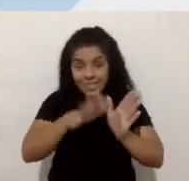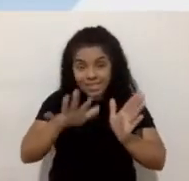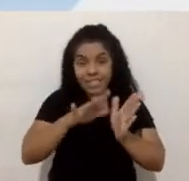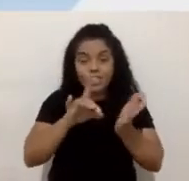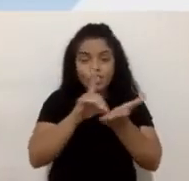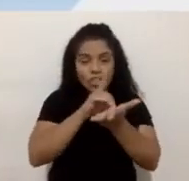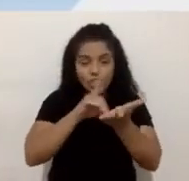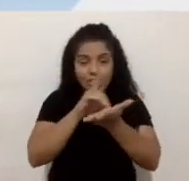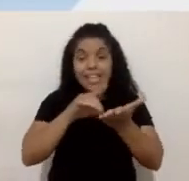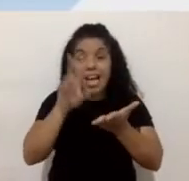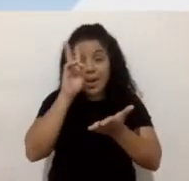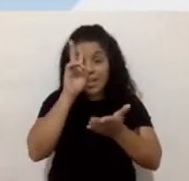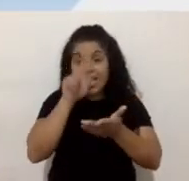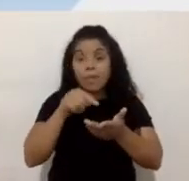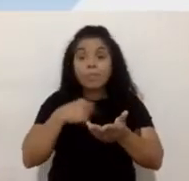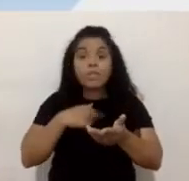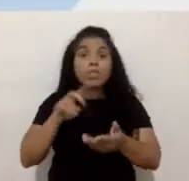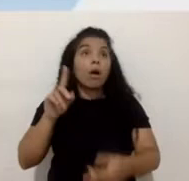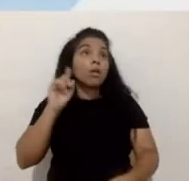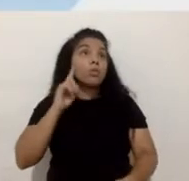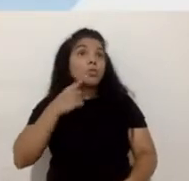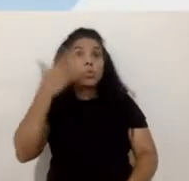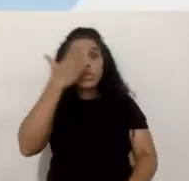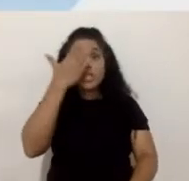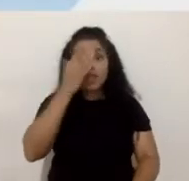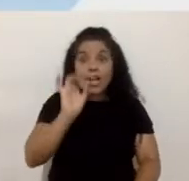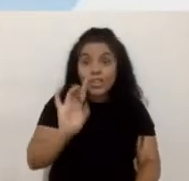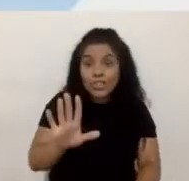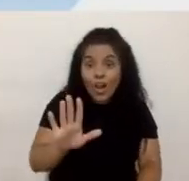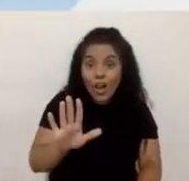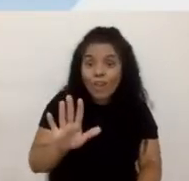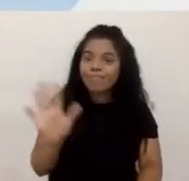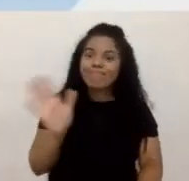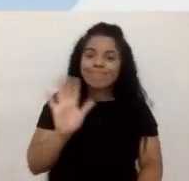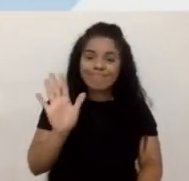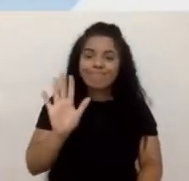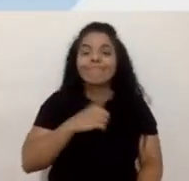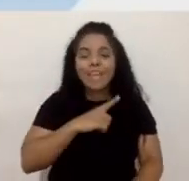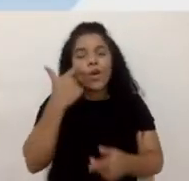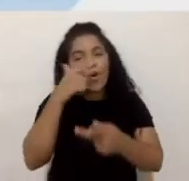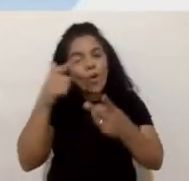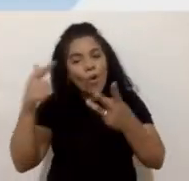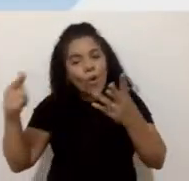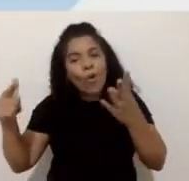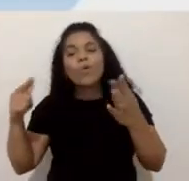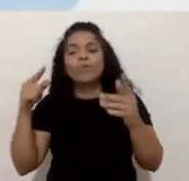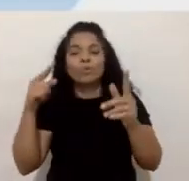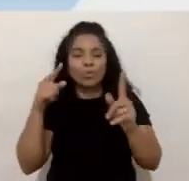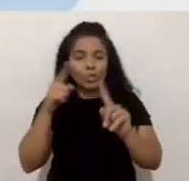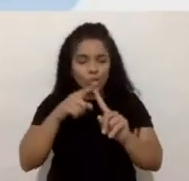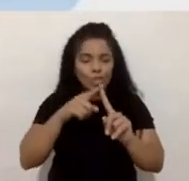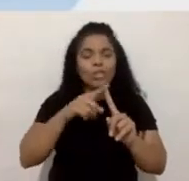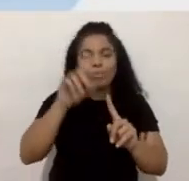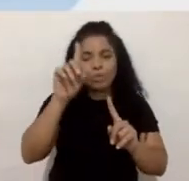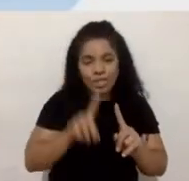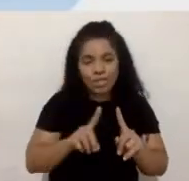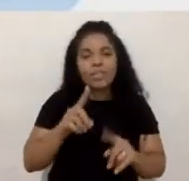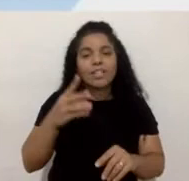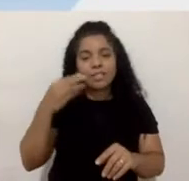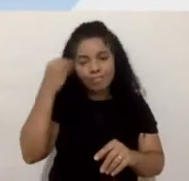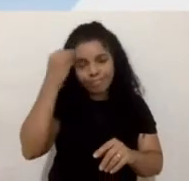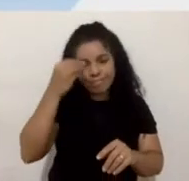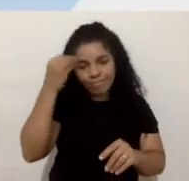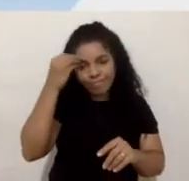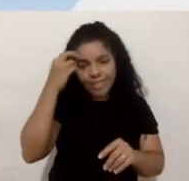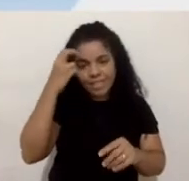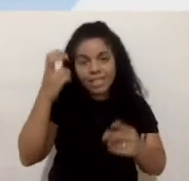lembrar só da surdez e da cegueira. Mas existem, né, outros tipos de deficiência cognitivas, intelectuais, como o